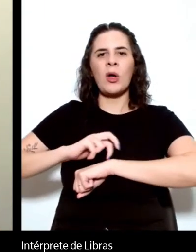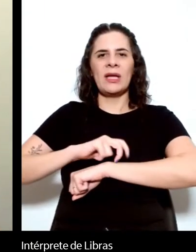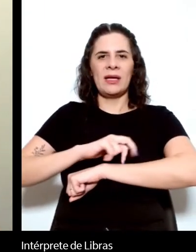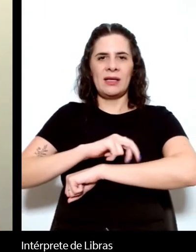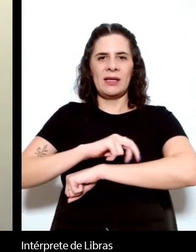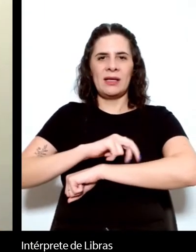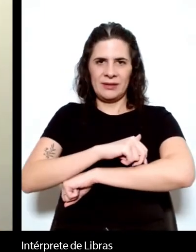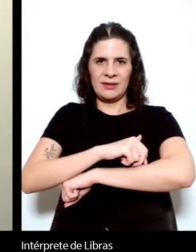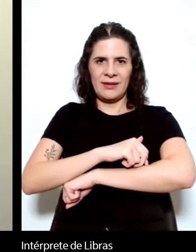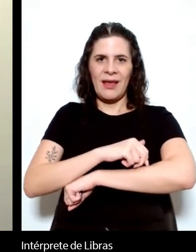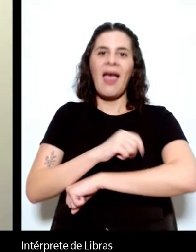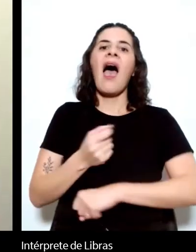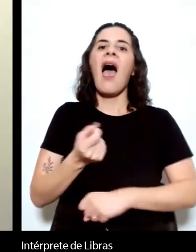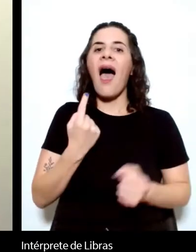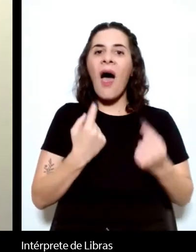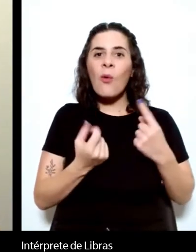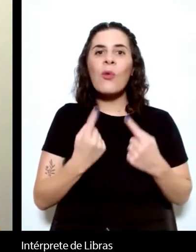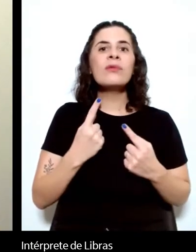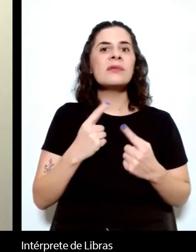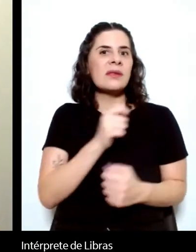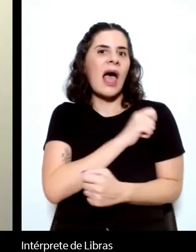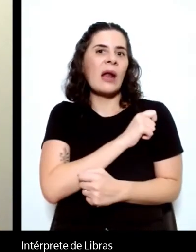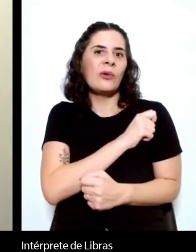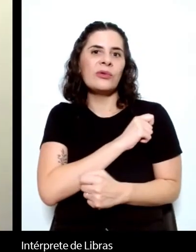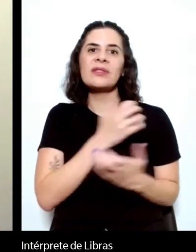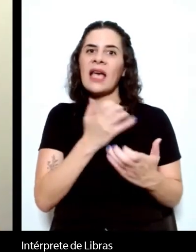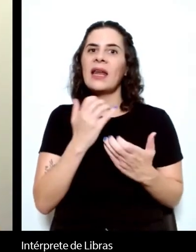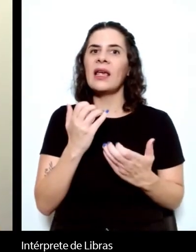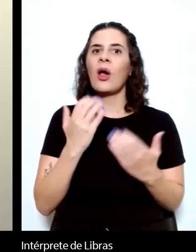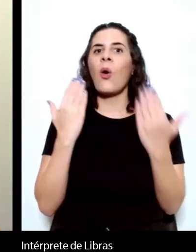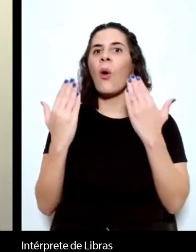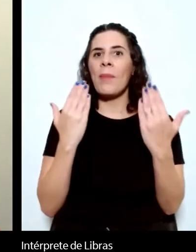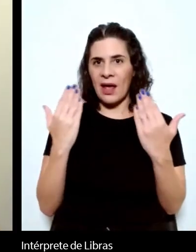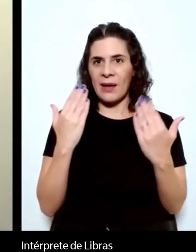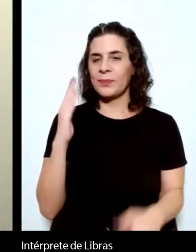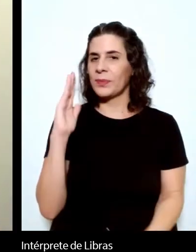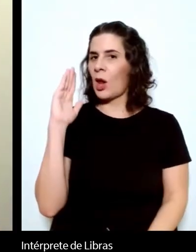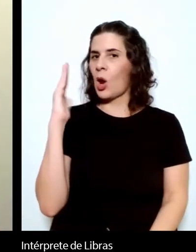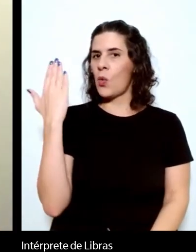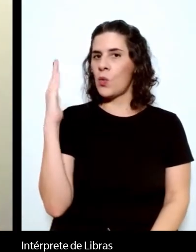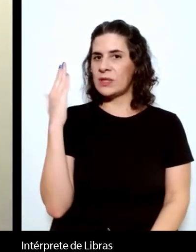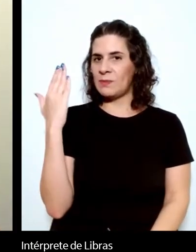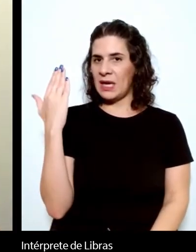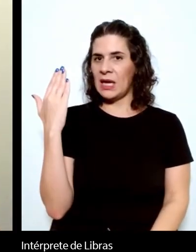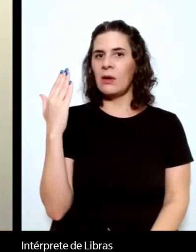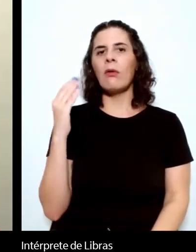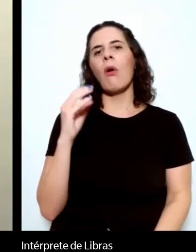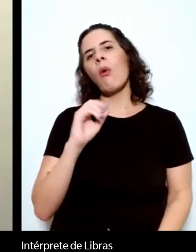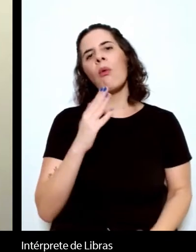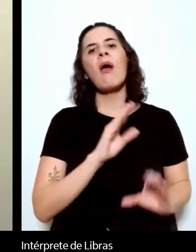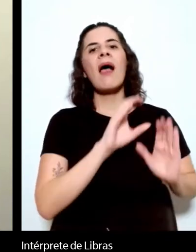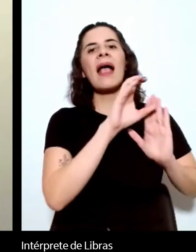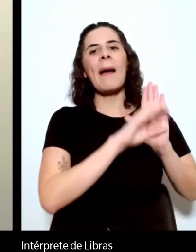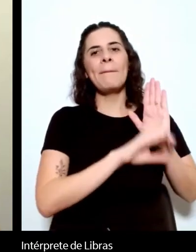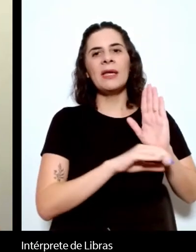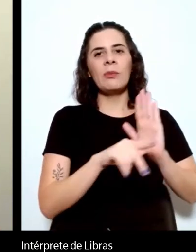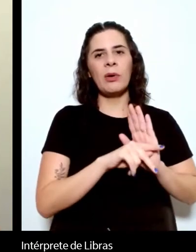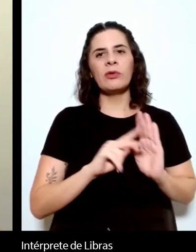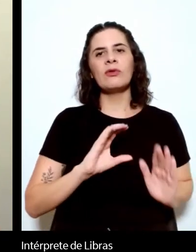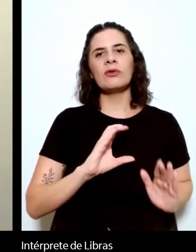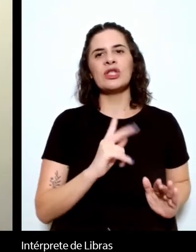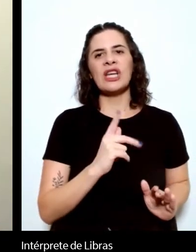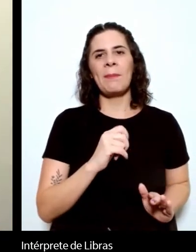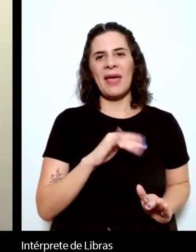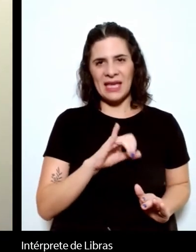interessados em comparar o espelho ou o capítulo de chapéus ao capote de Gogol